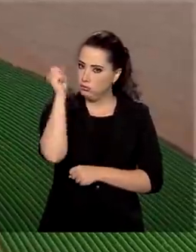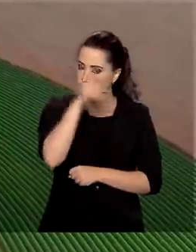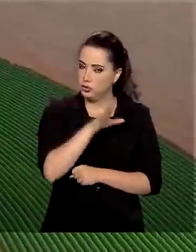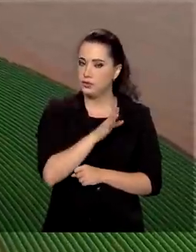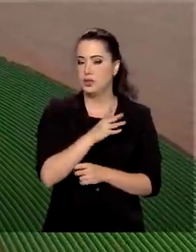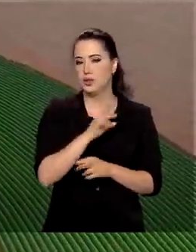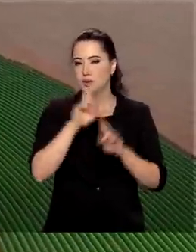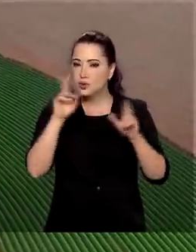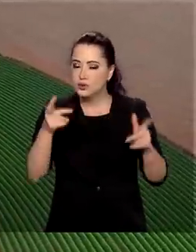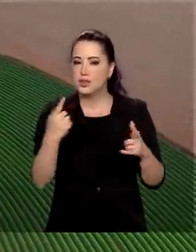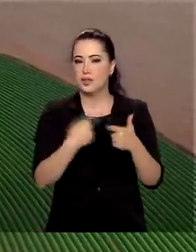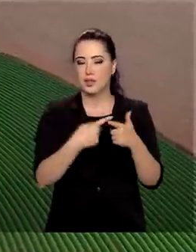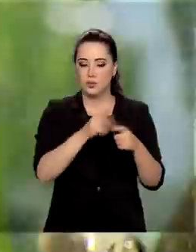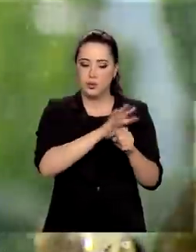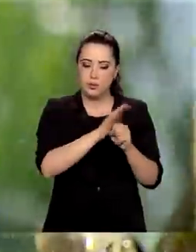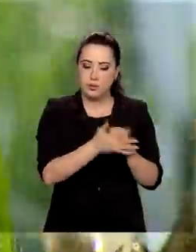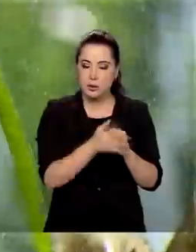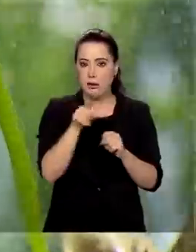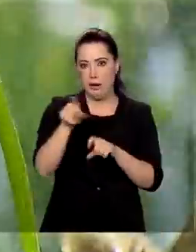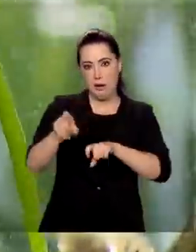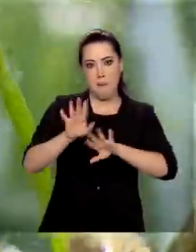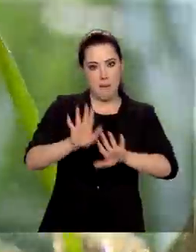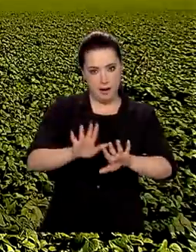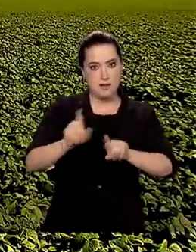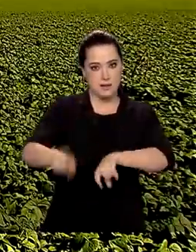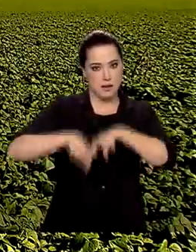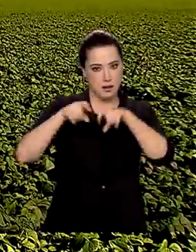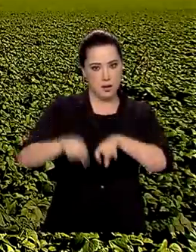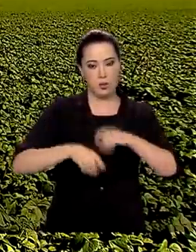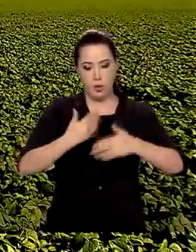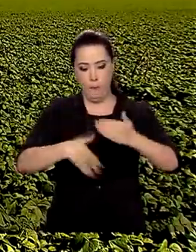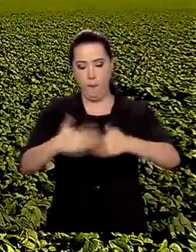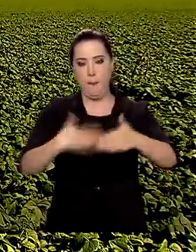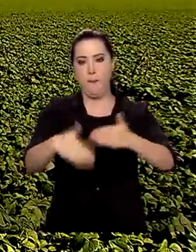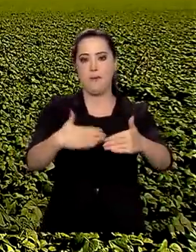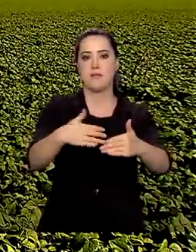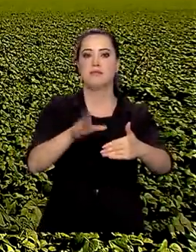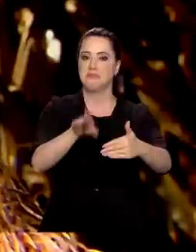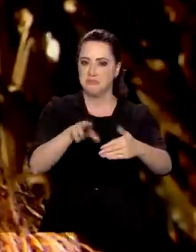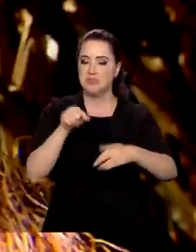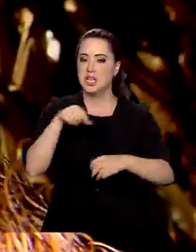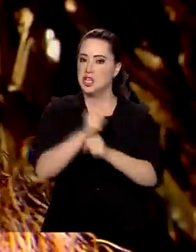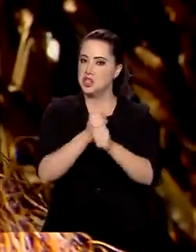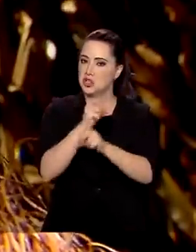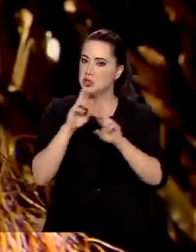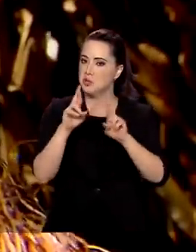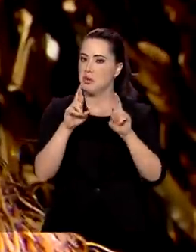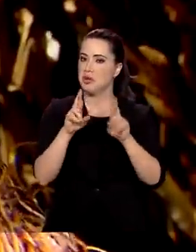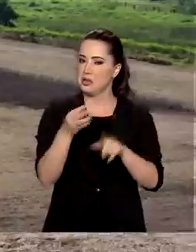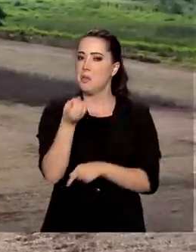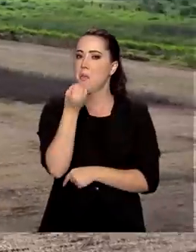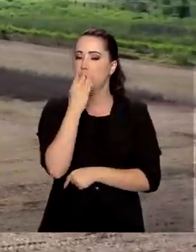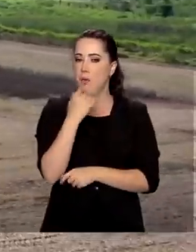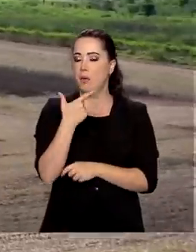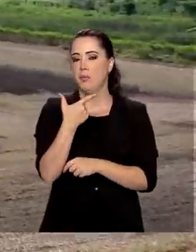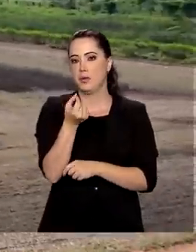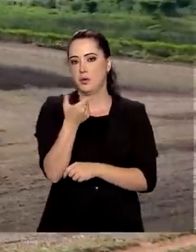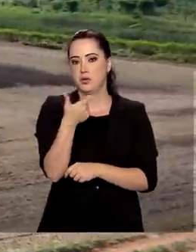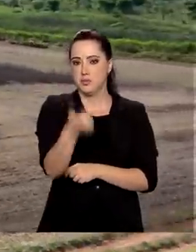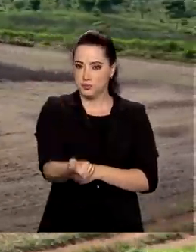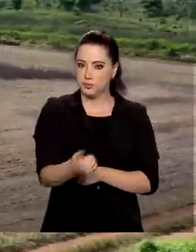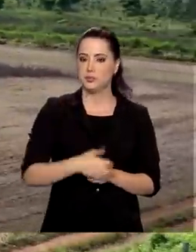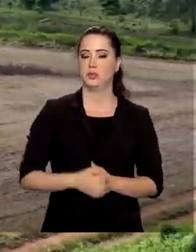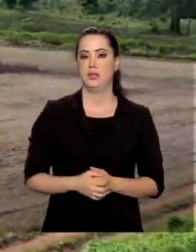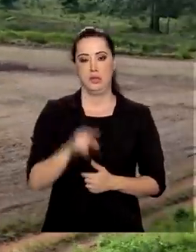agricultura brasileira não parou e fecha o ano com grandes perspectivas para 2021. O país